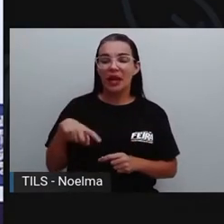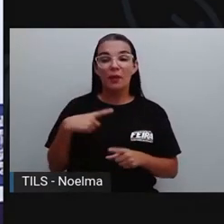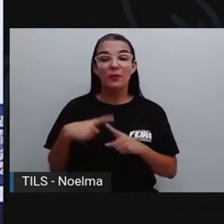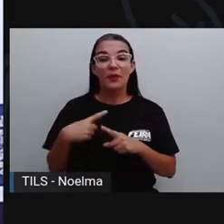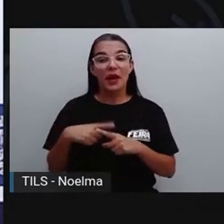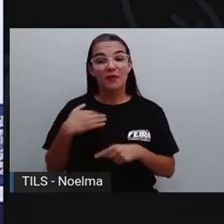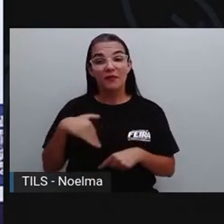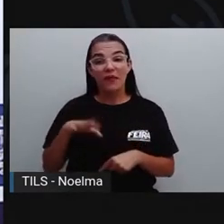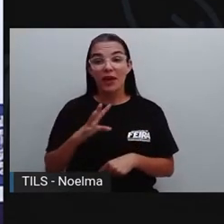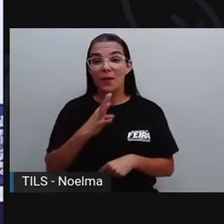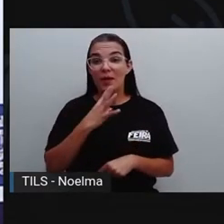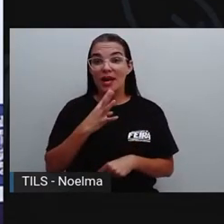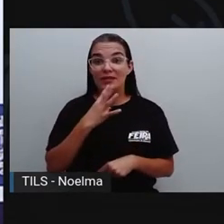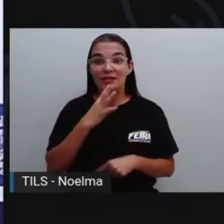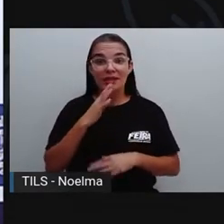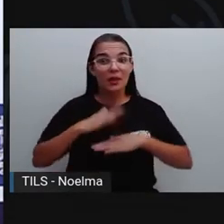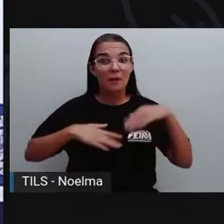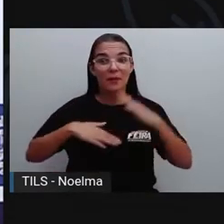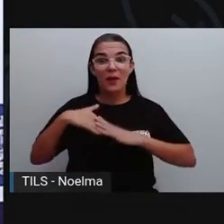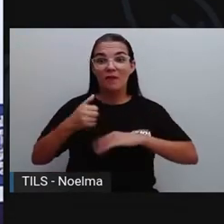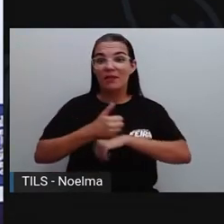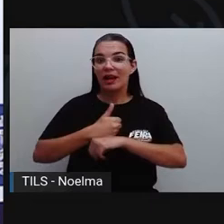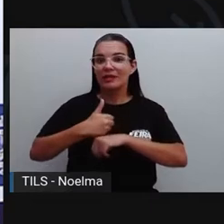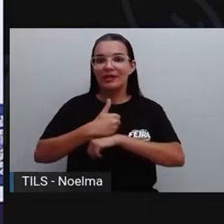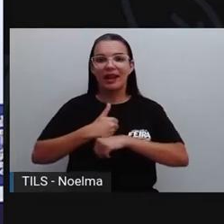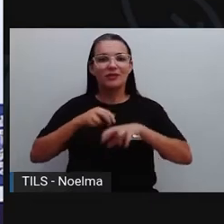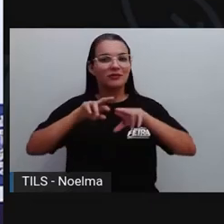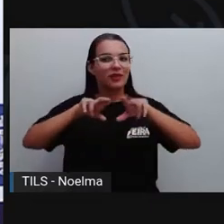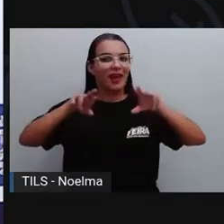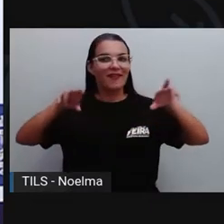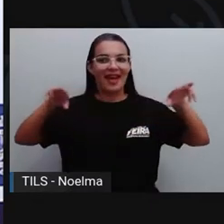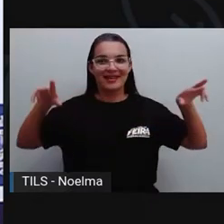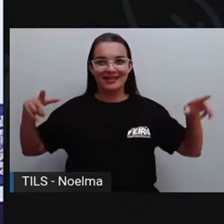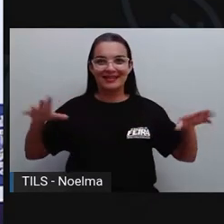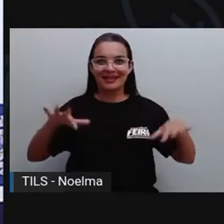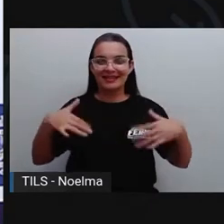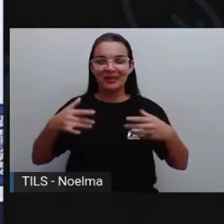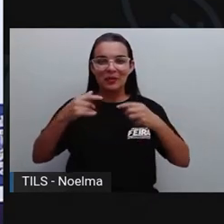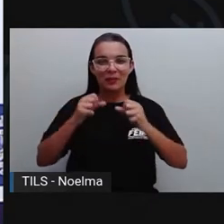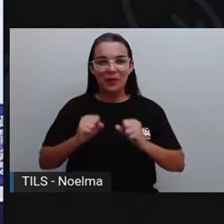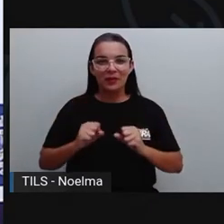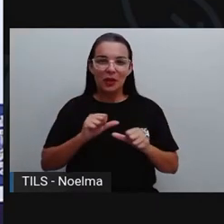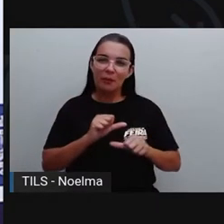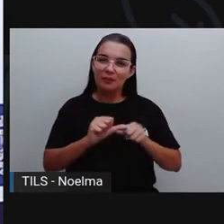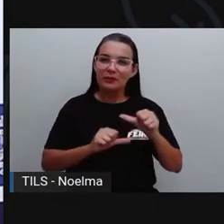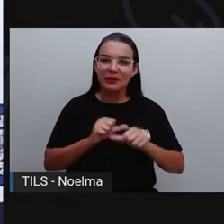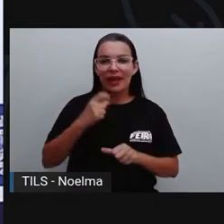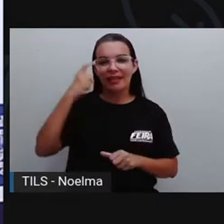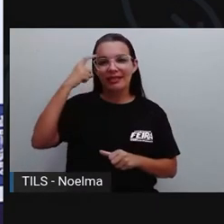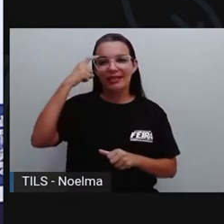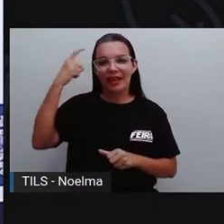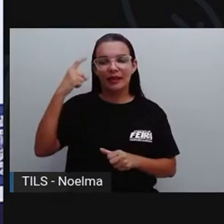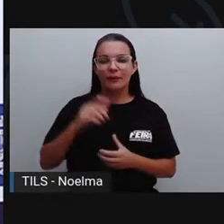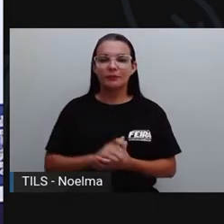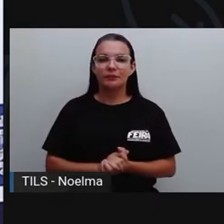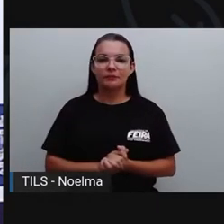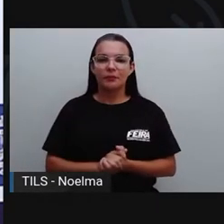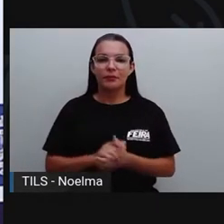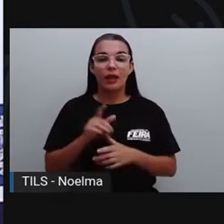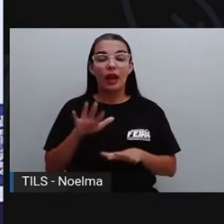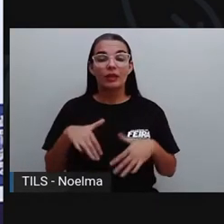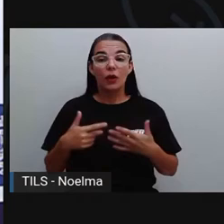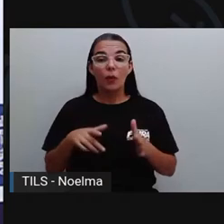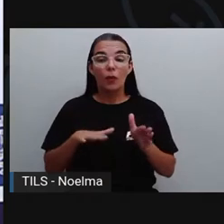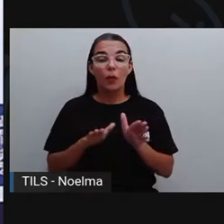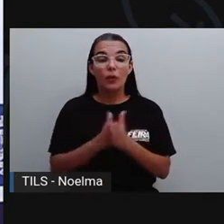várias profissões e elas podem mudar de ideia, mas geralmente eu pergunto. E quando eu pergunto, o que eu vou ser quando